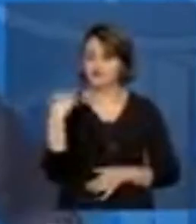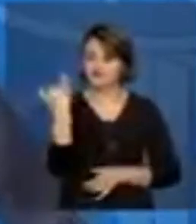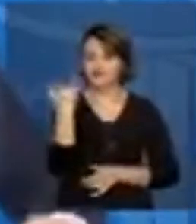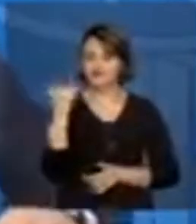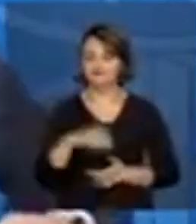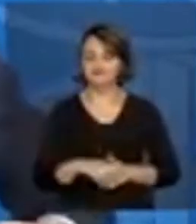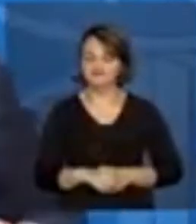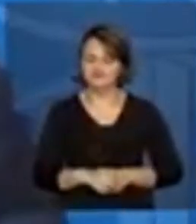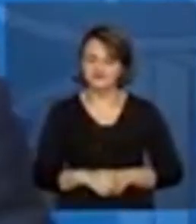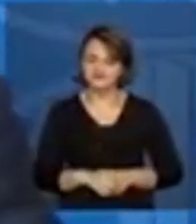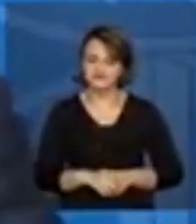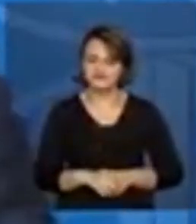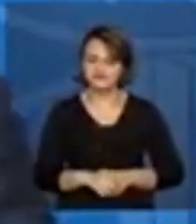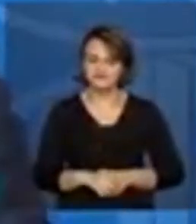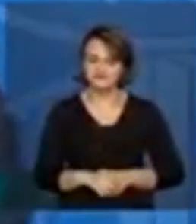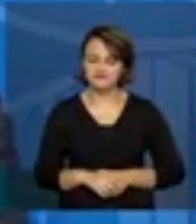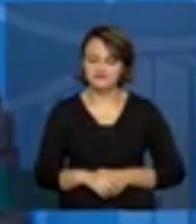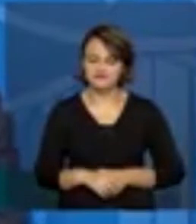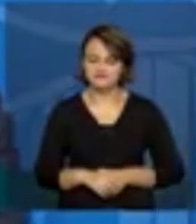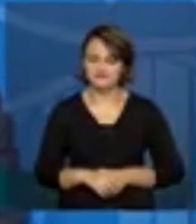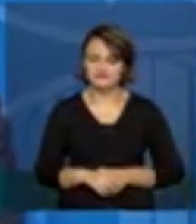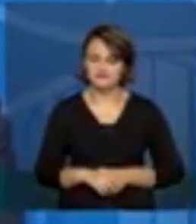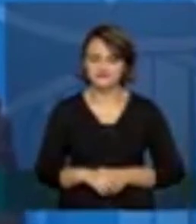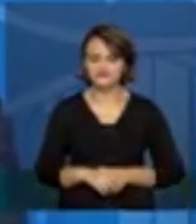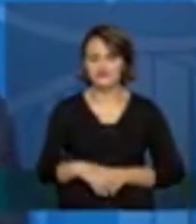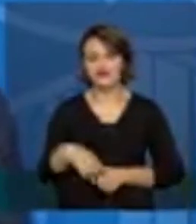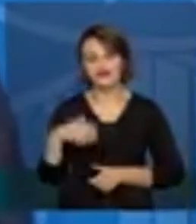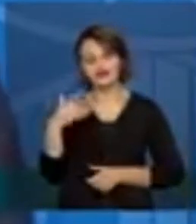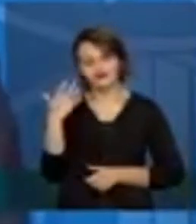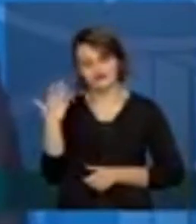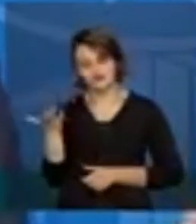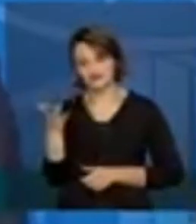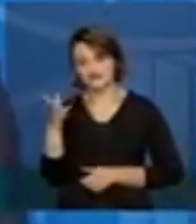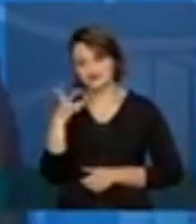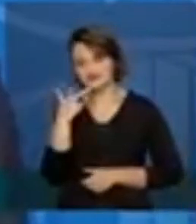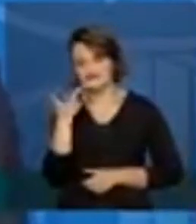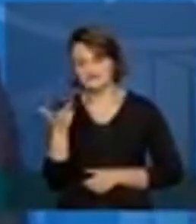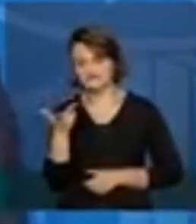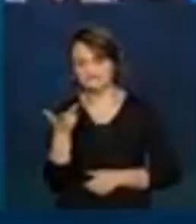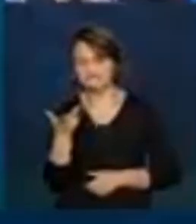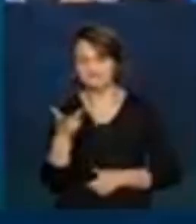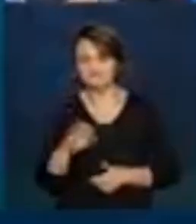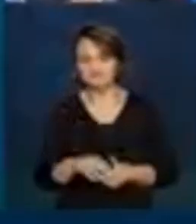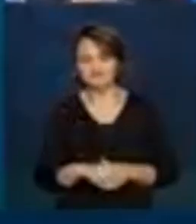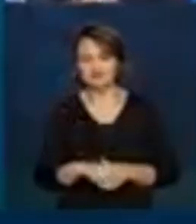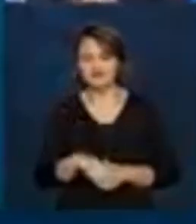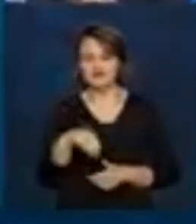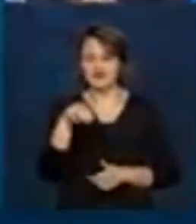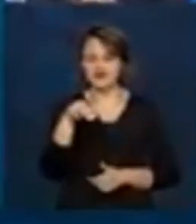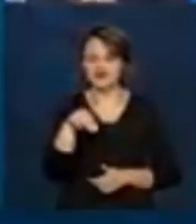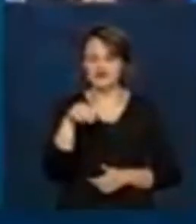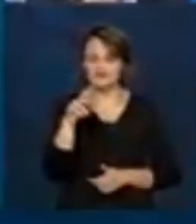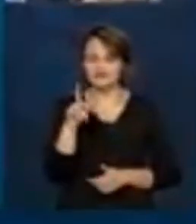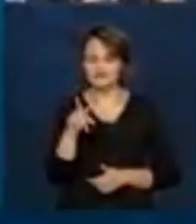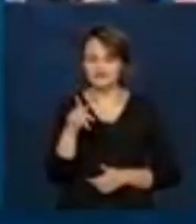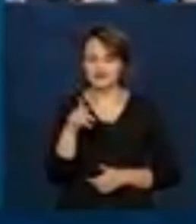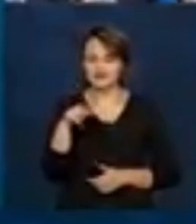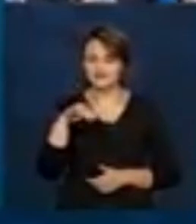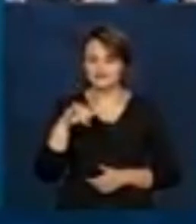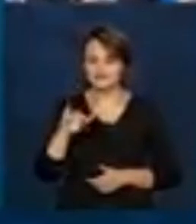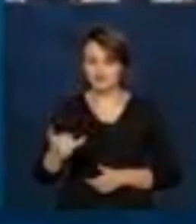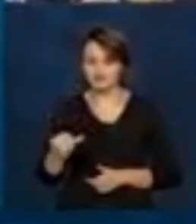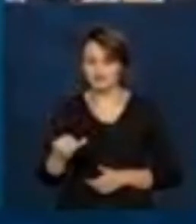importante. Pode passar, por favor? Aqui, então, nós começamos a falar da MP1000, do auxílio